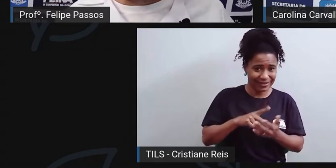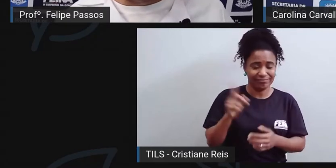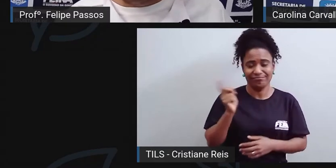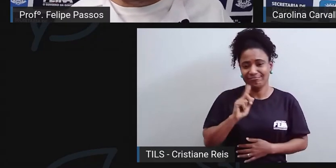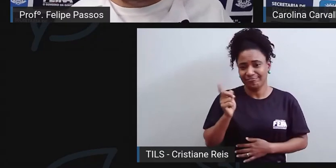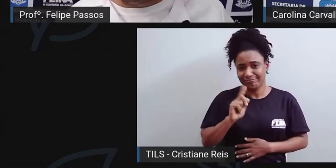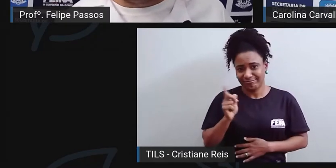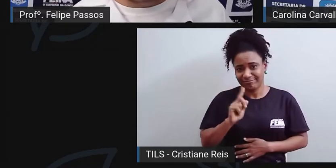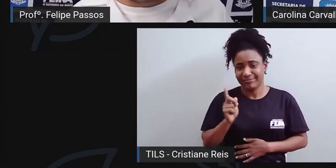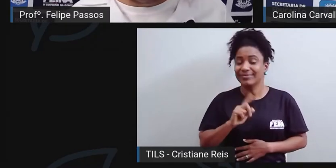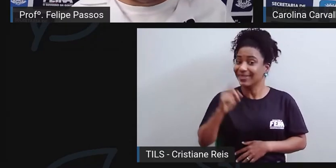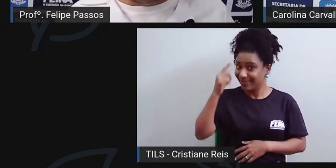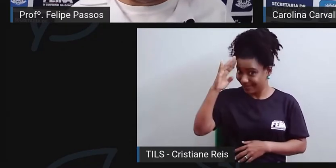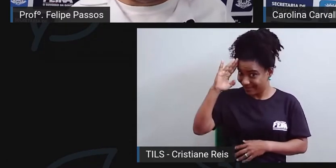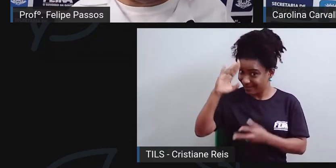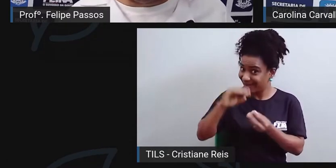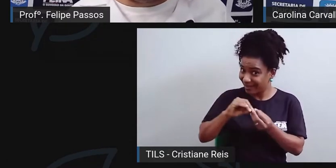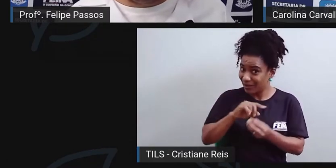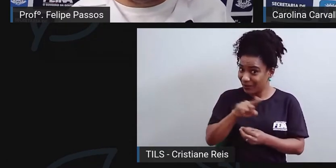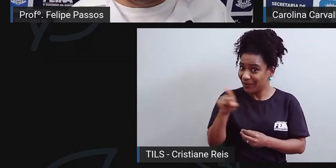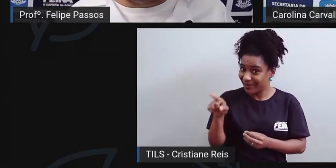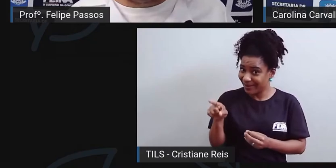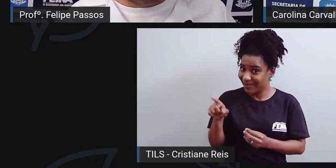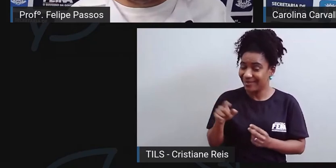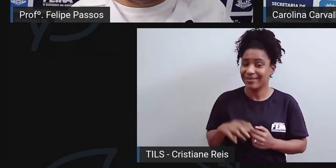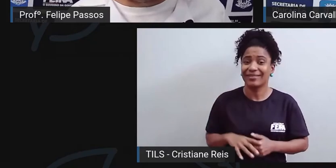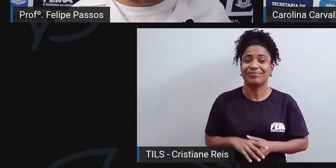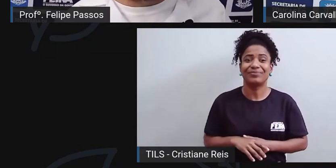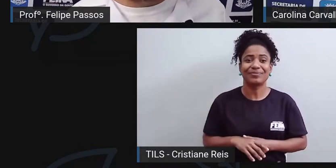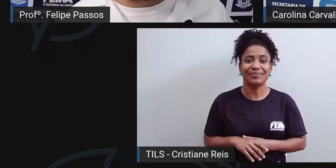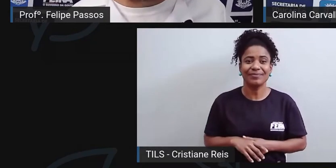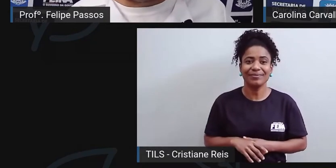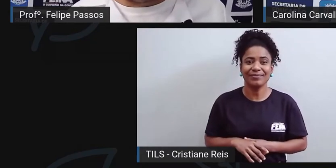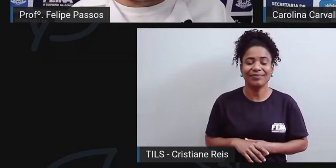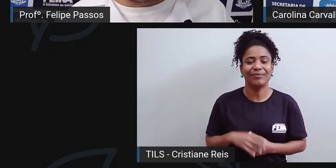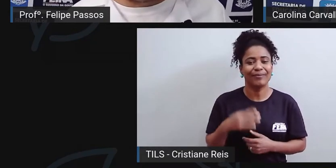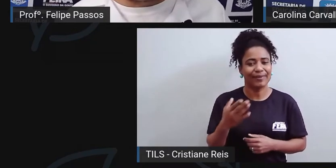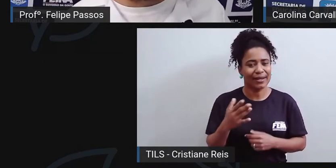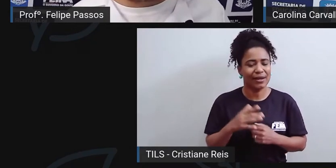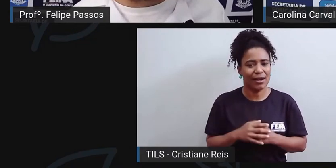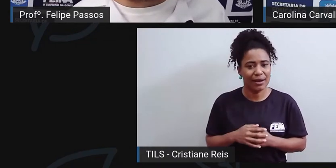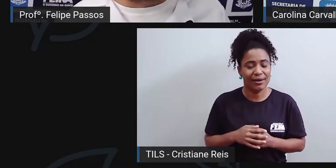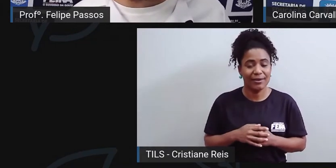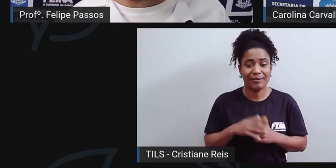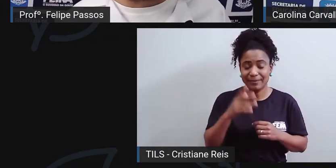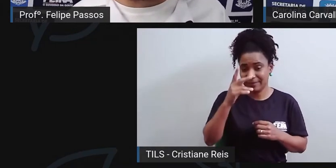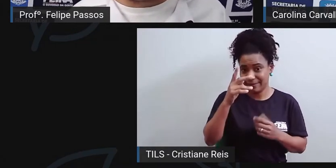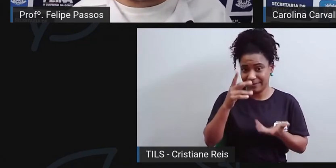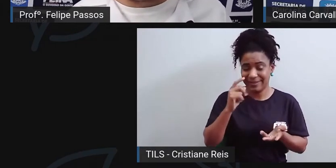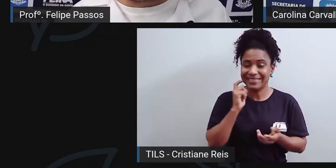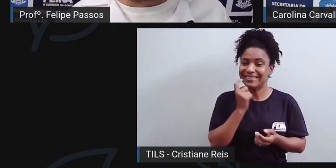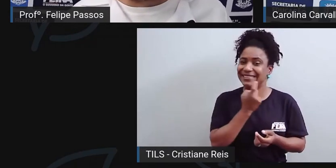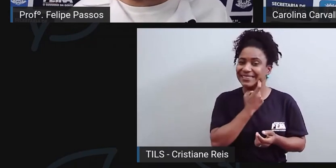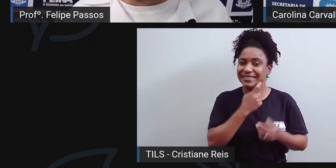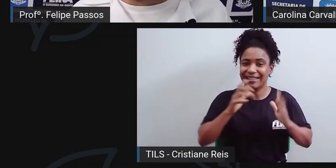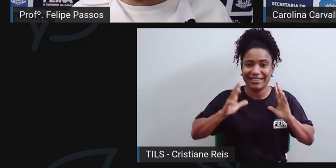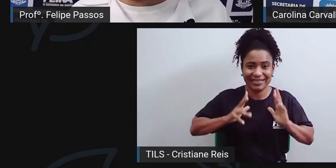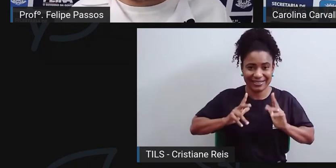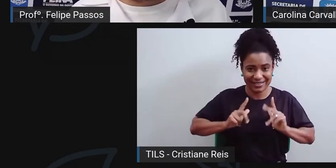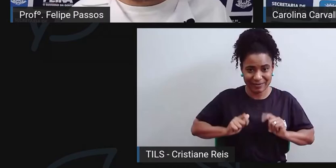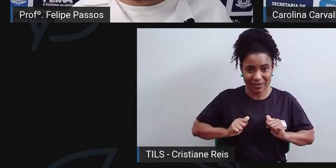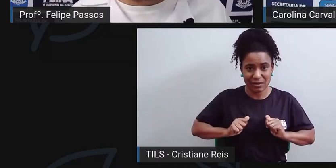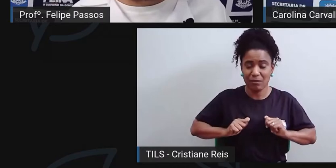Recado dado, né, pessoal? Carol, a falta de higiene bucal, ela pode gerar consequências para a saúde a nível